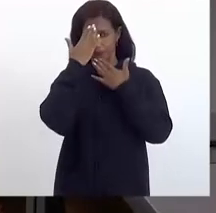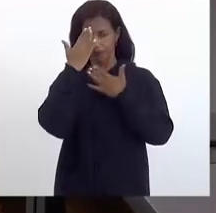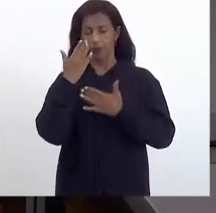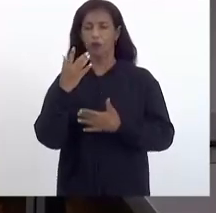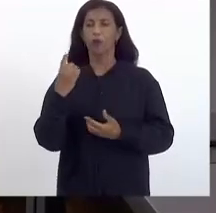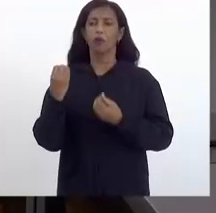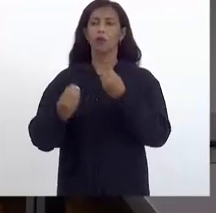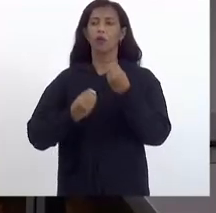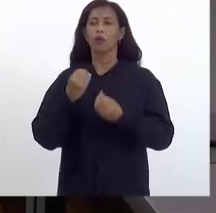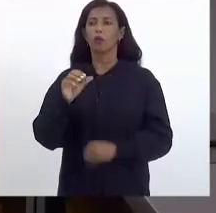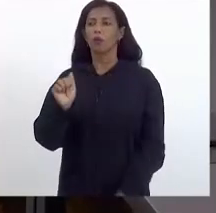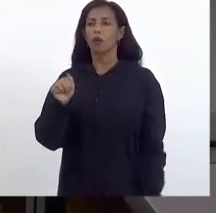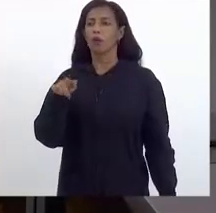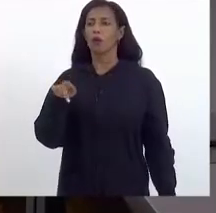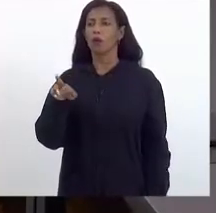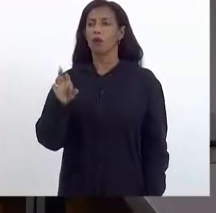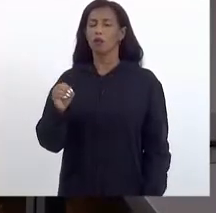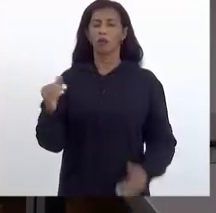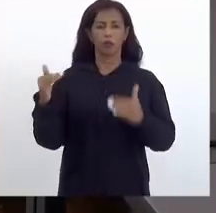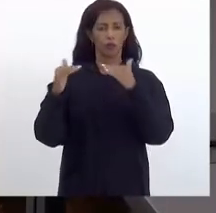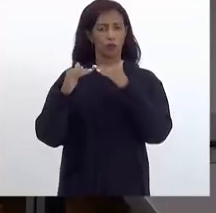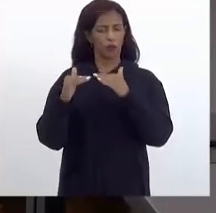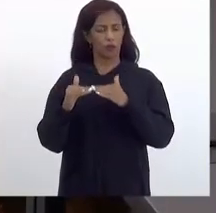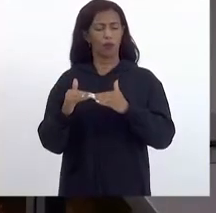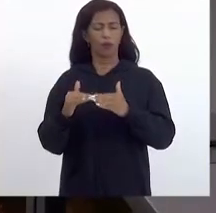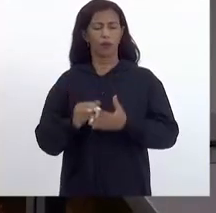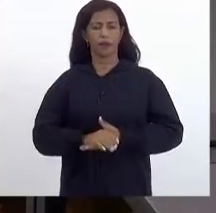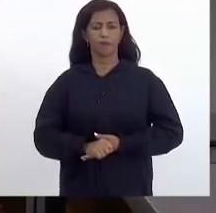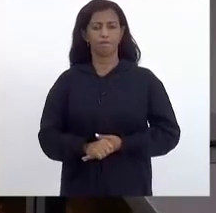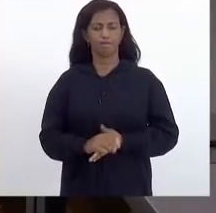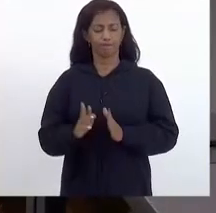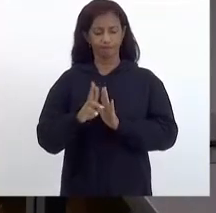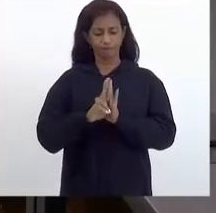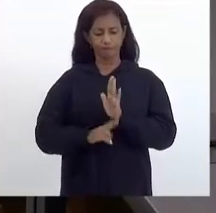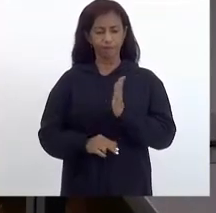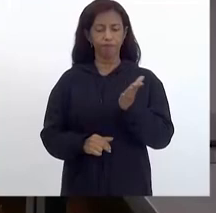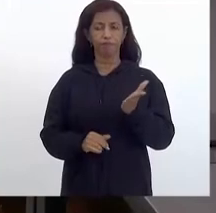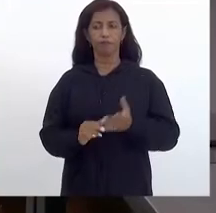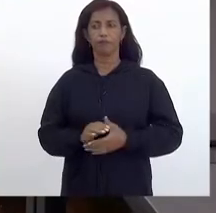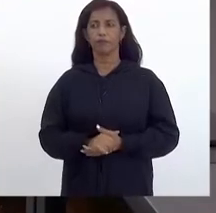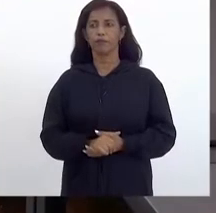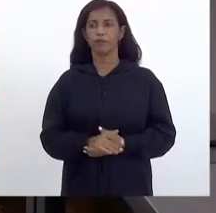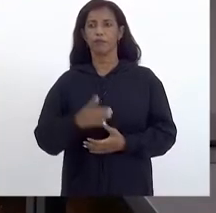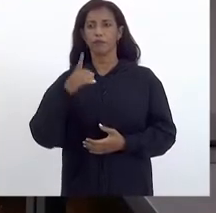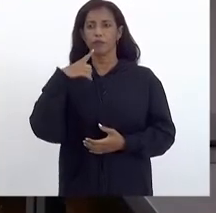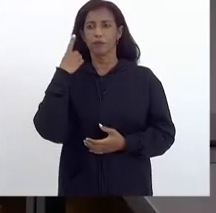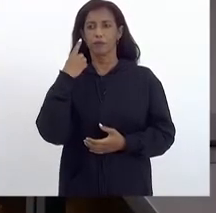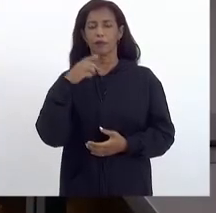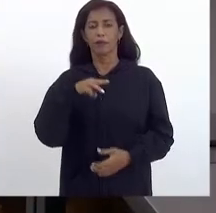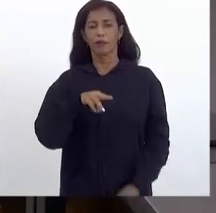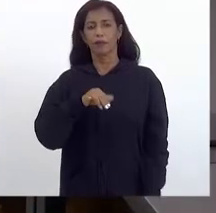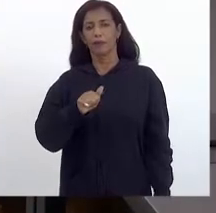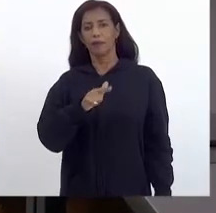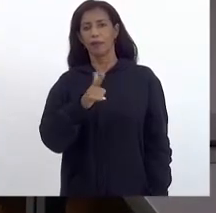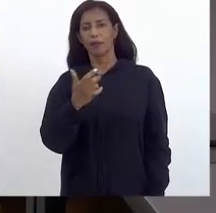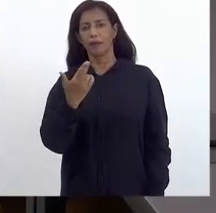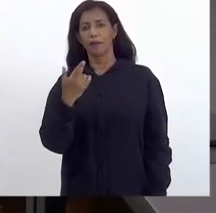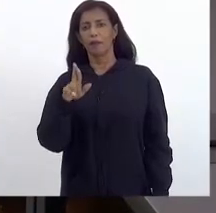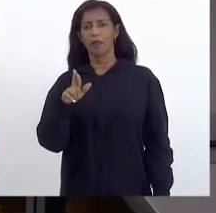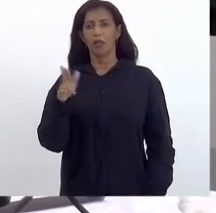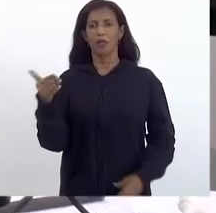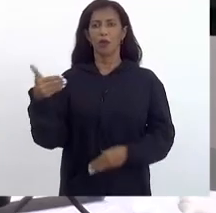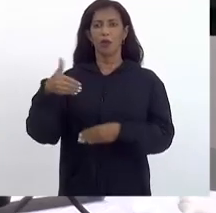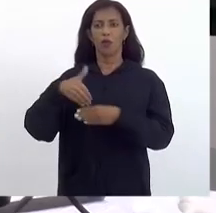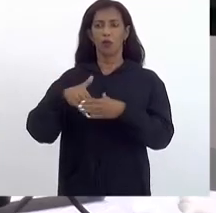voto, deputado Anderson Moraes? Favorável ao relator. O deputado Marcos Miller apontou o